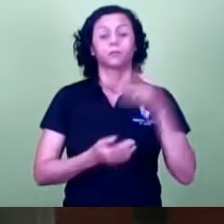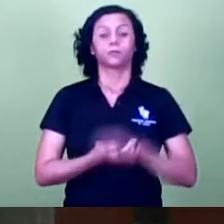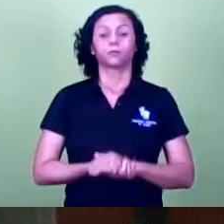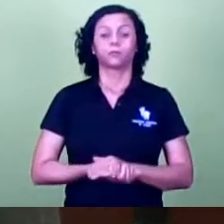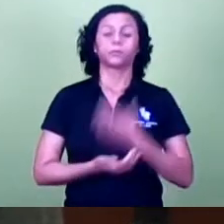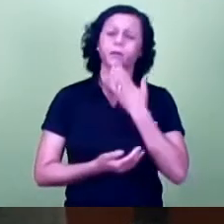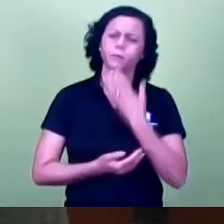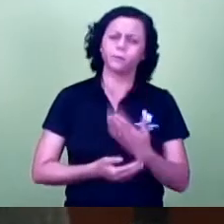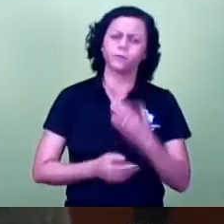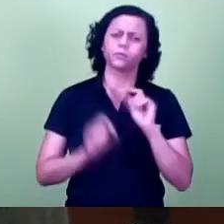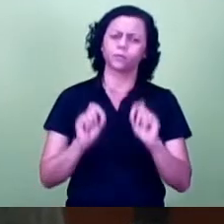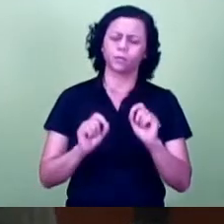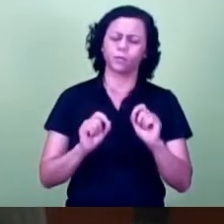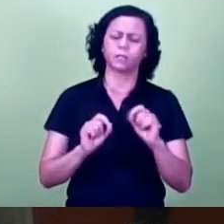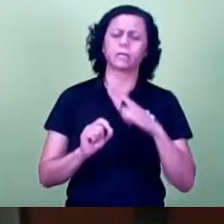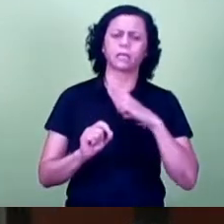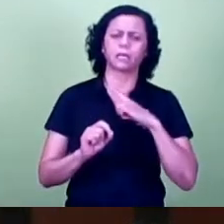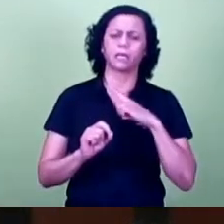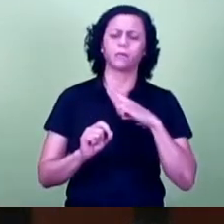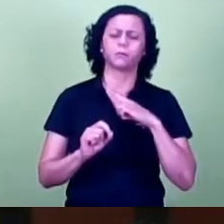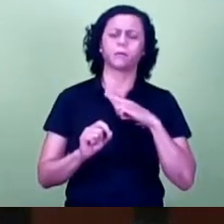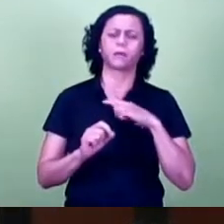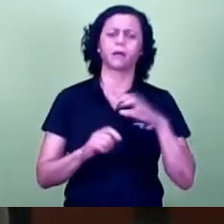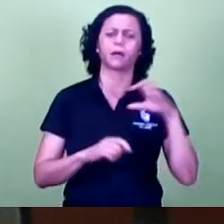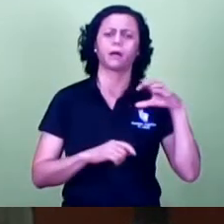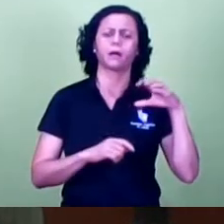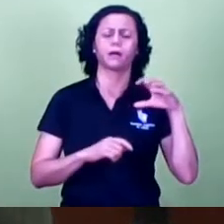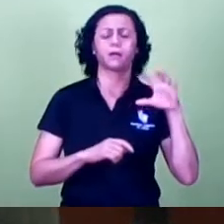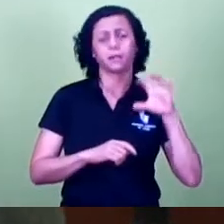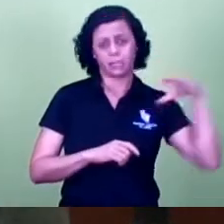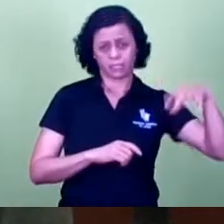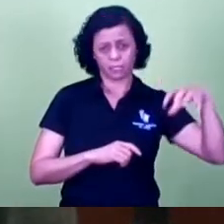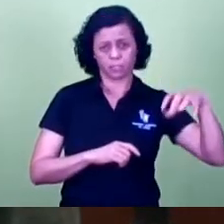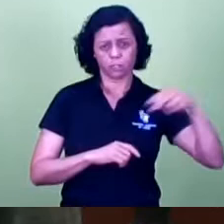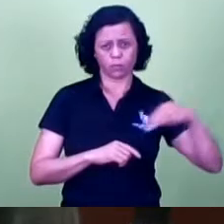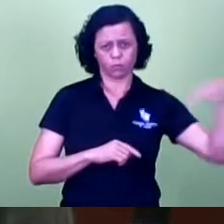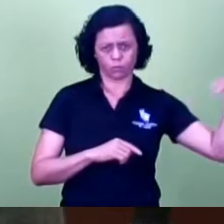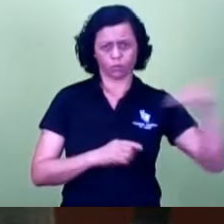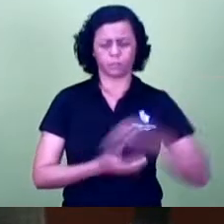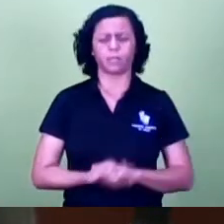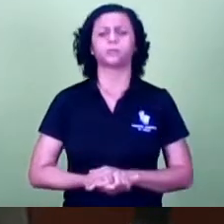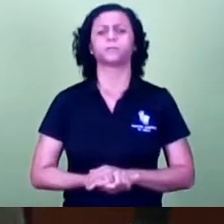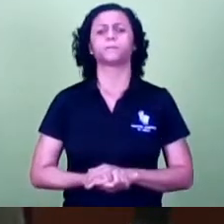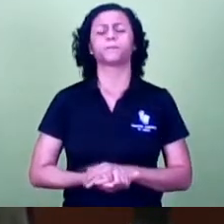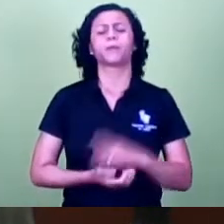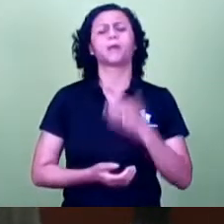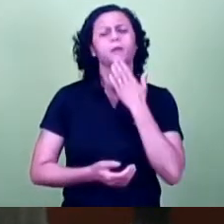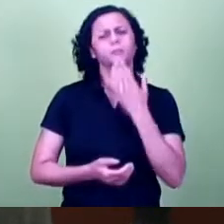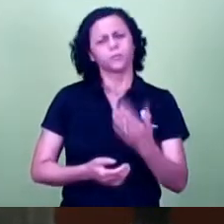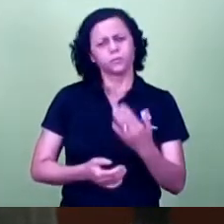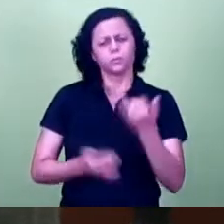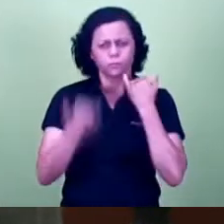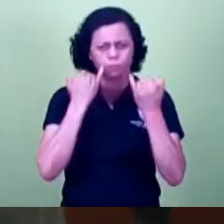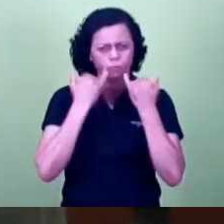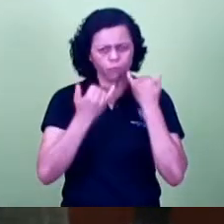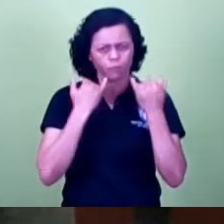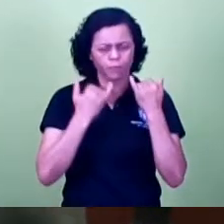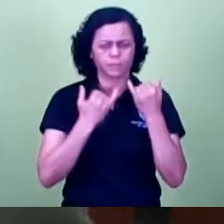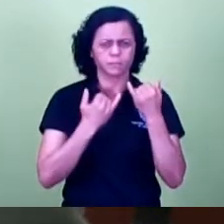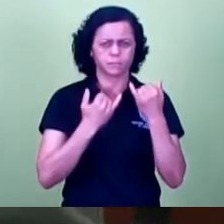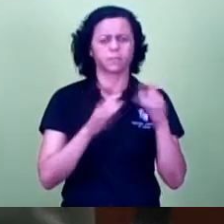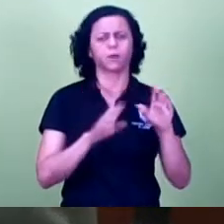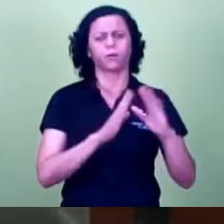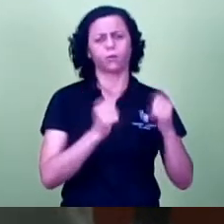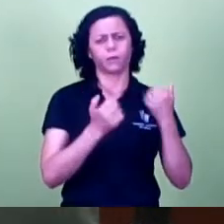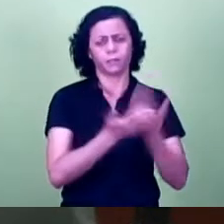aí também para a região Nordeste? É, nós fizemos também aqui um pedido de informação, um requerimento junto à Prefeitura para que